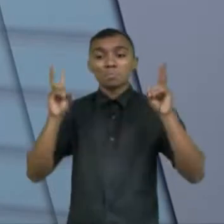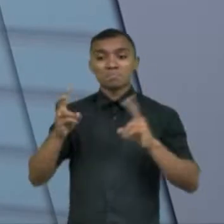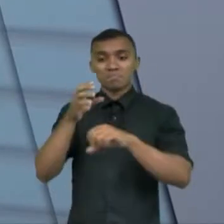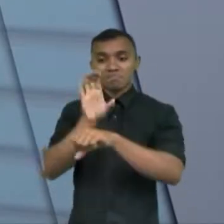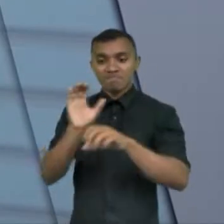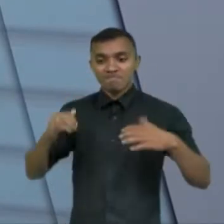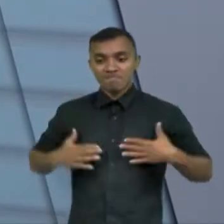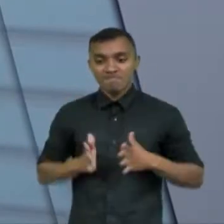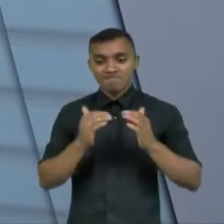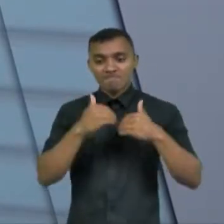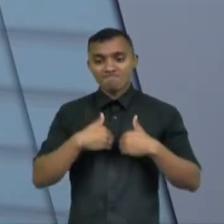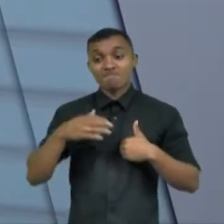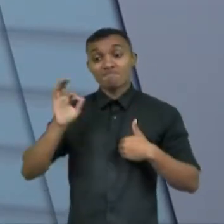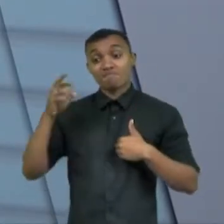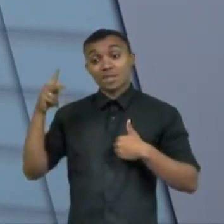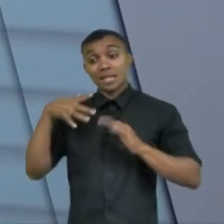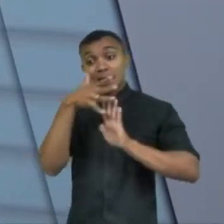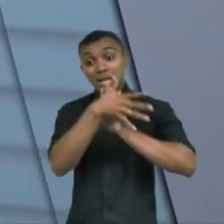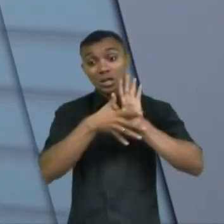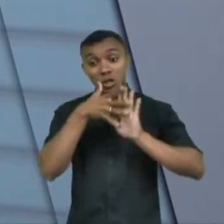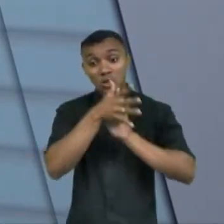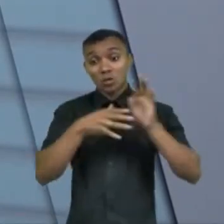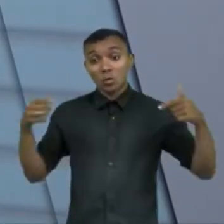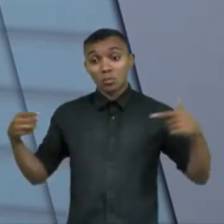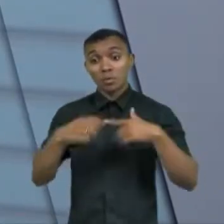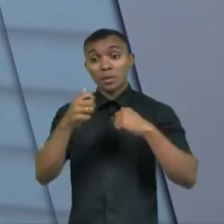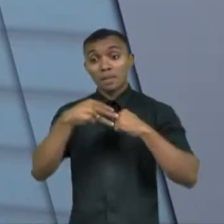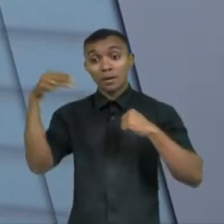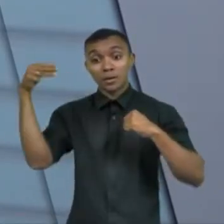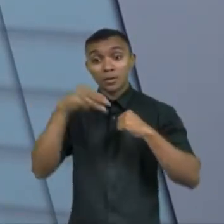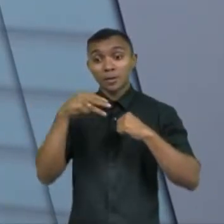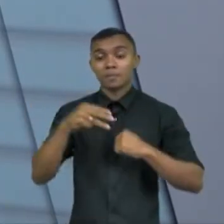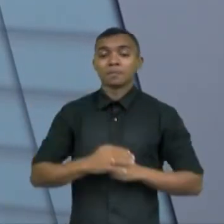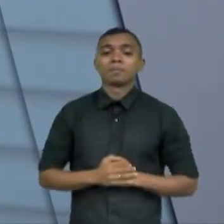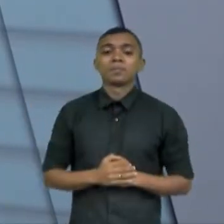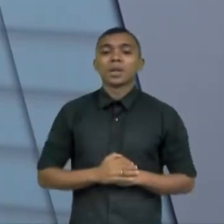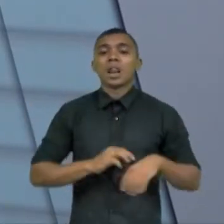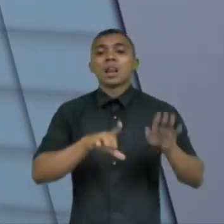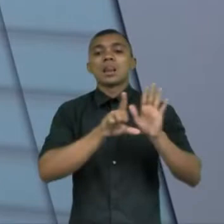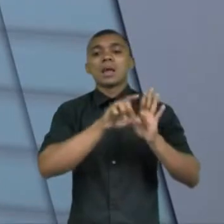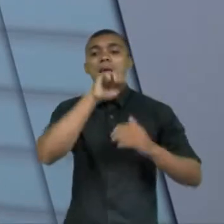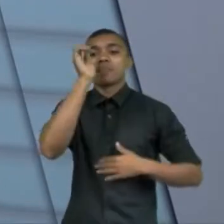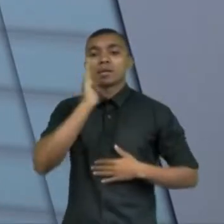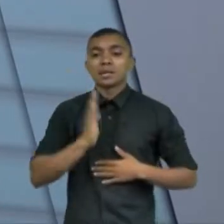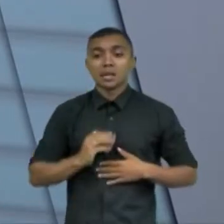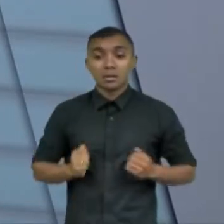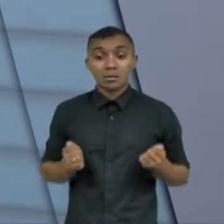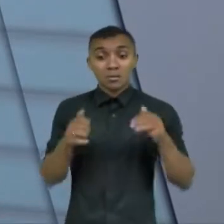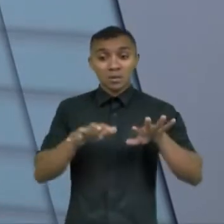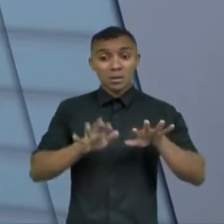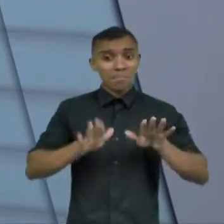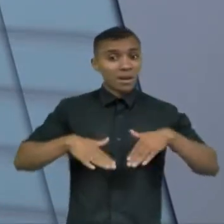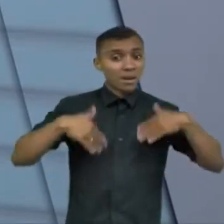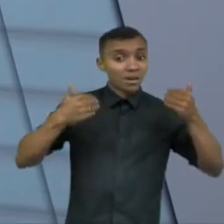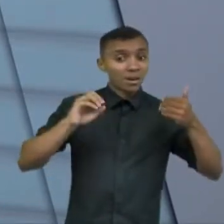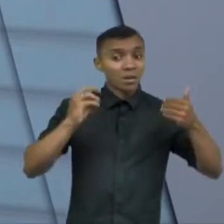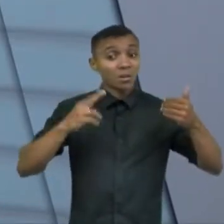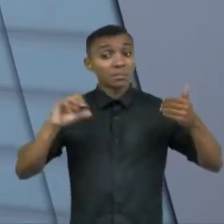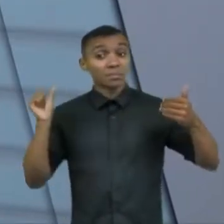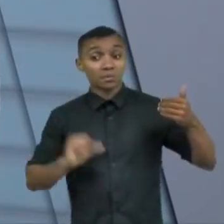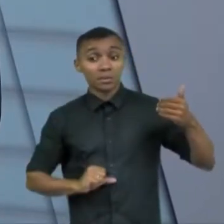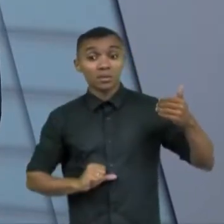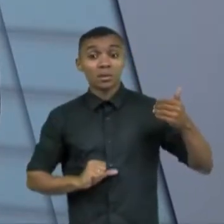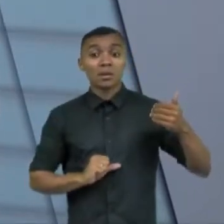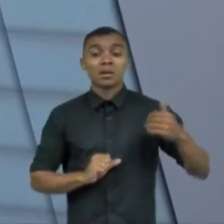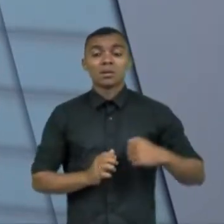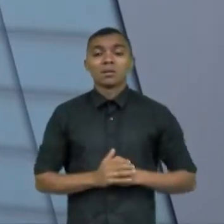a dissertação dela do mestrado doutora a lei brasileira de inclusão melhorou alguma coisa? porque a senhora cita que é a lei Berenice